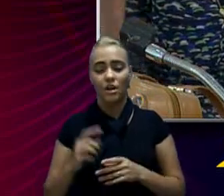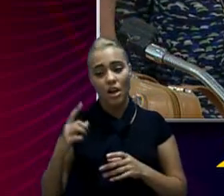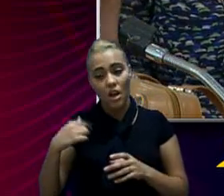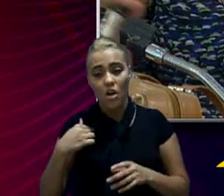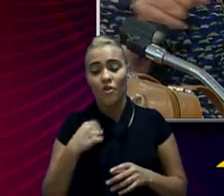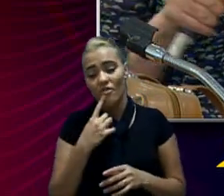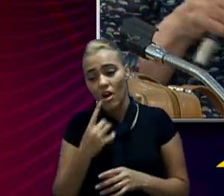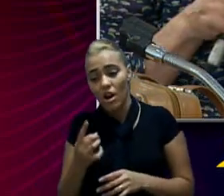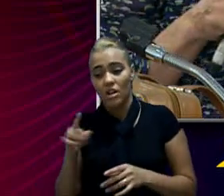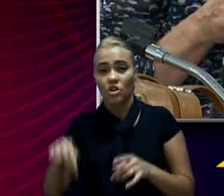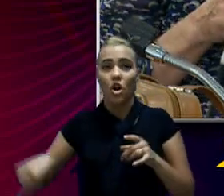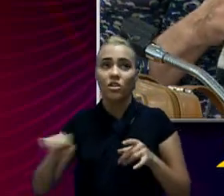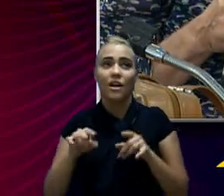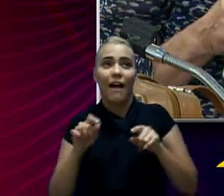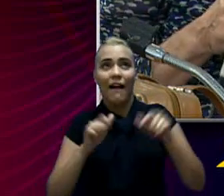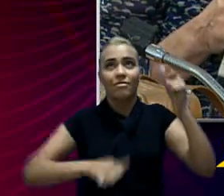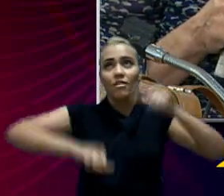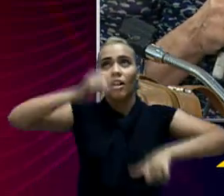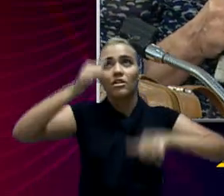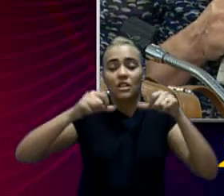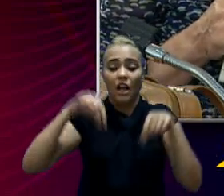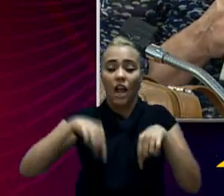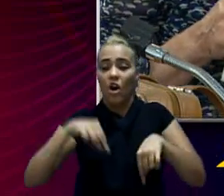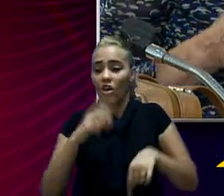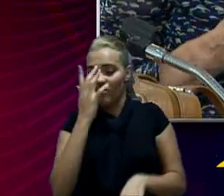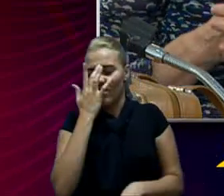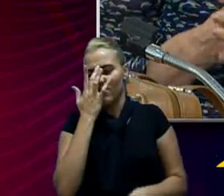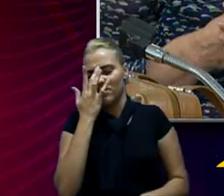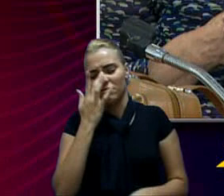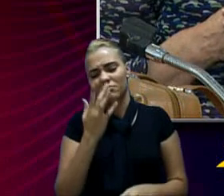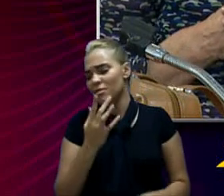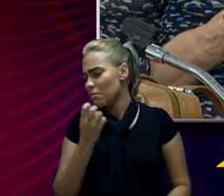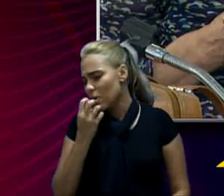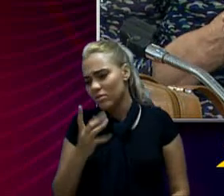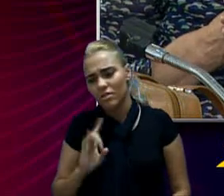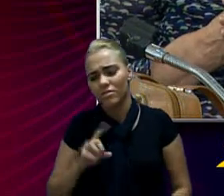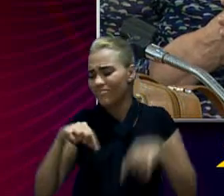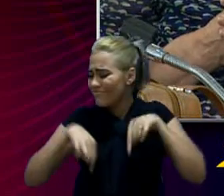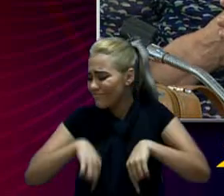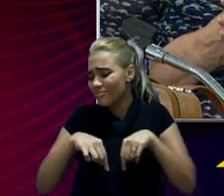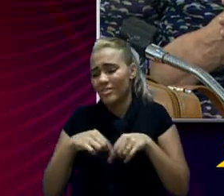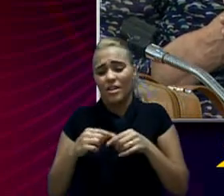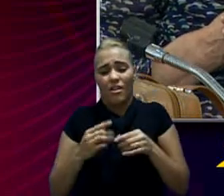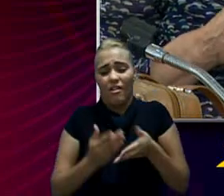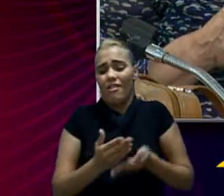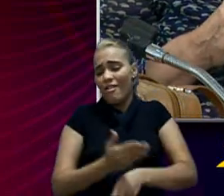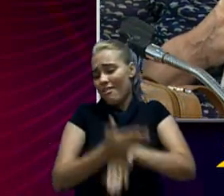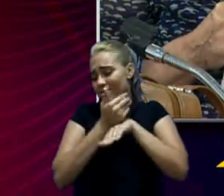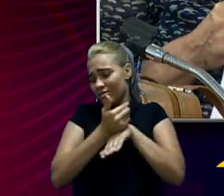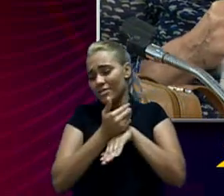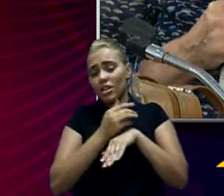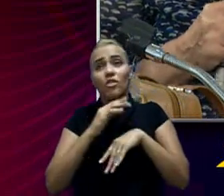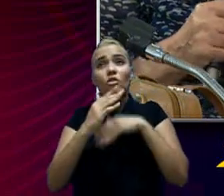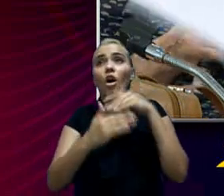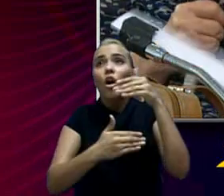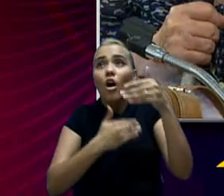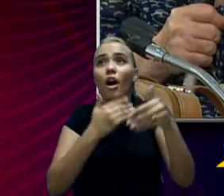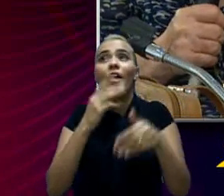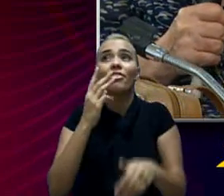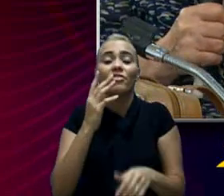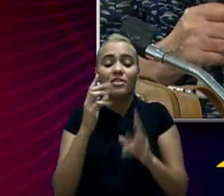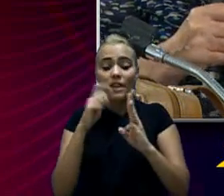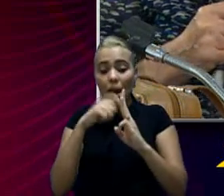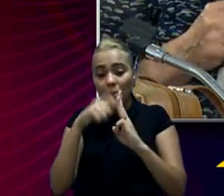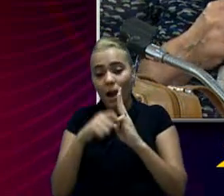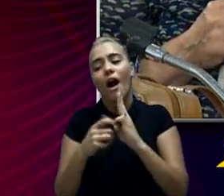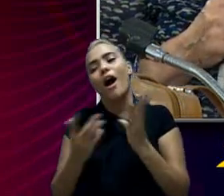se fazer uma análise da receita com projeções. Então, a partir do primeiro trimestre é que